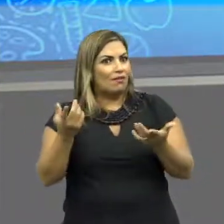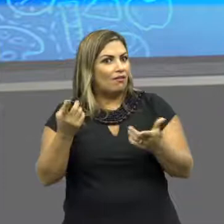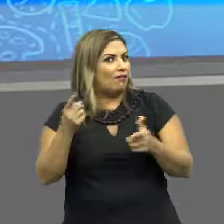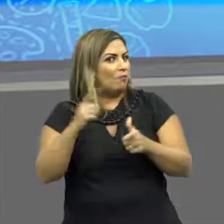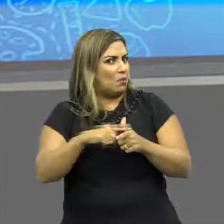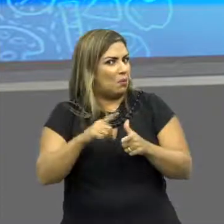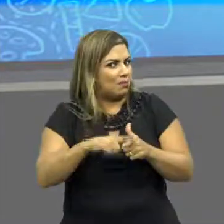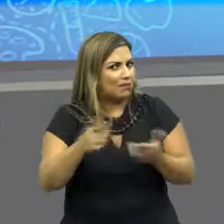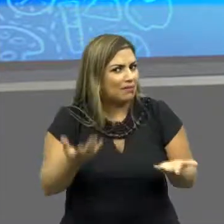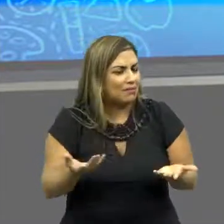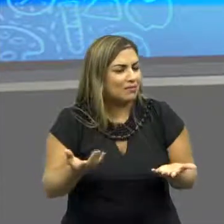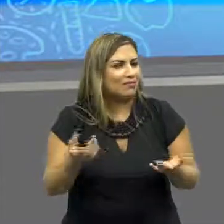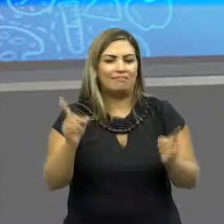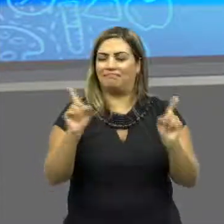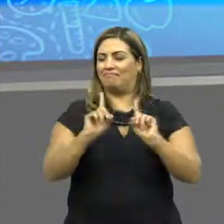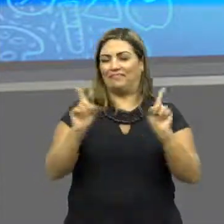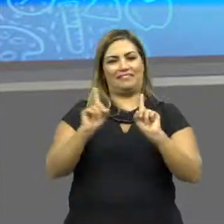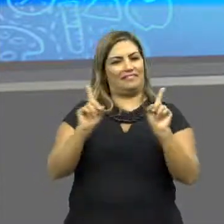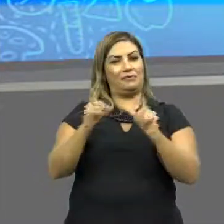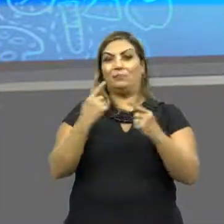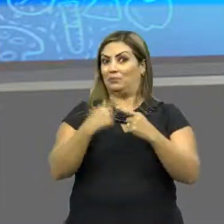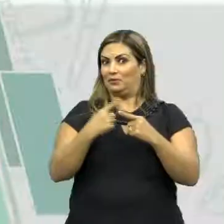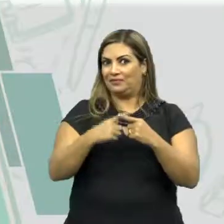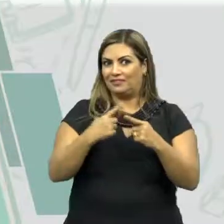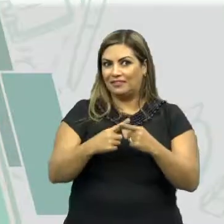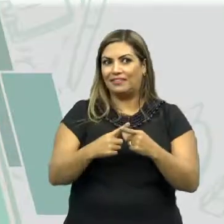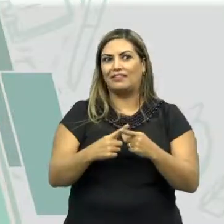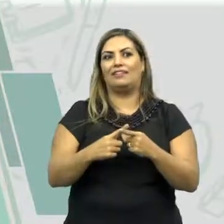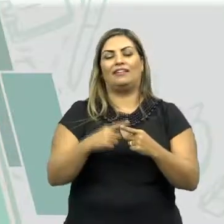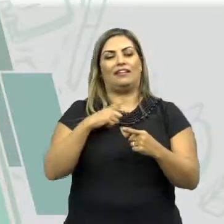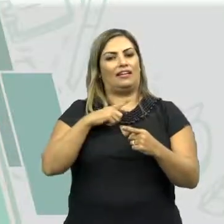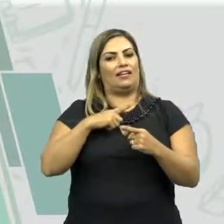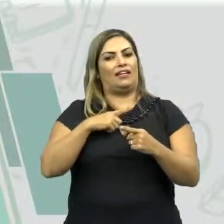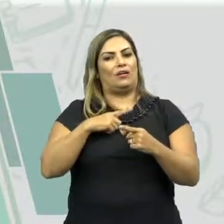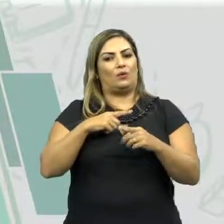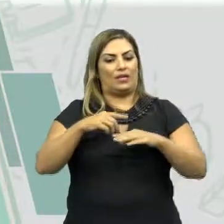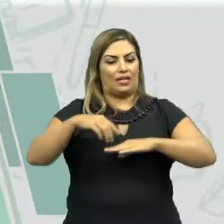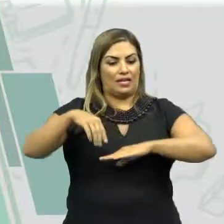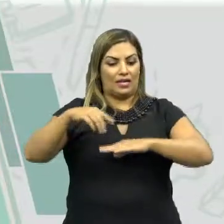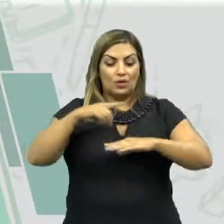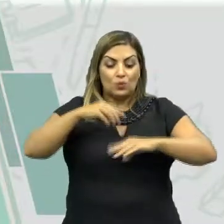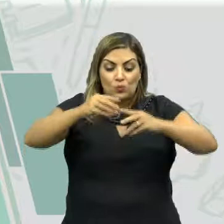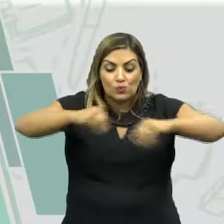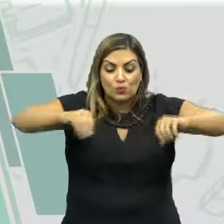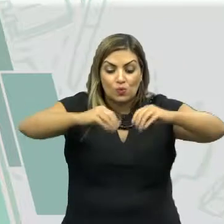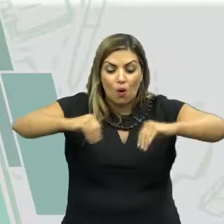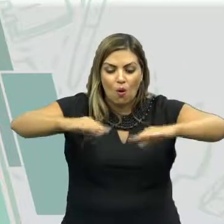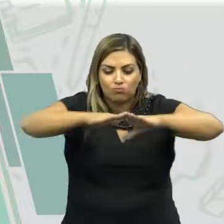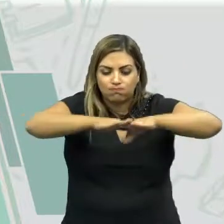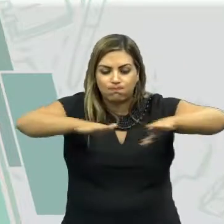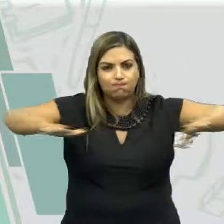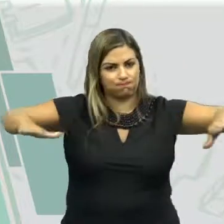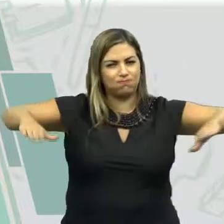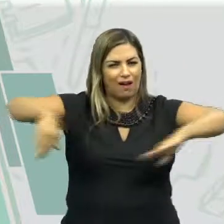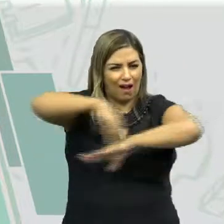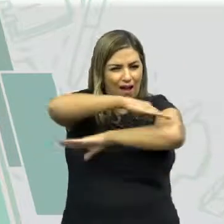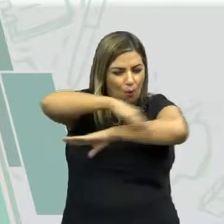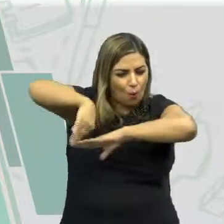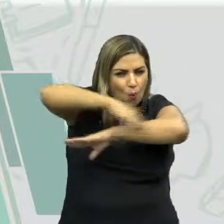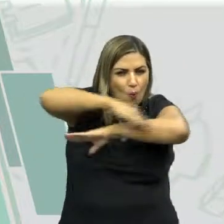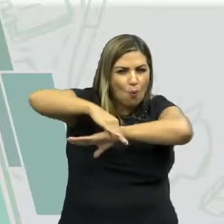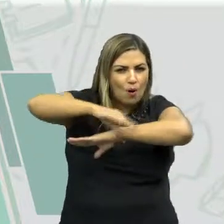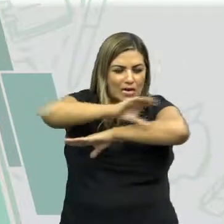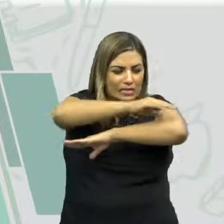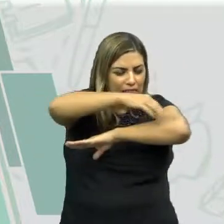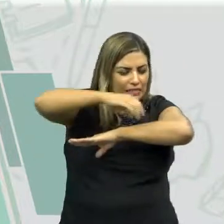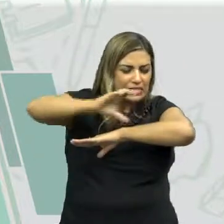ser o motivo desse efeito? Não. Por quê? A impermeabilização do solo, o uso de